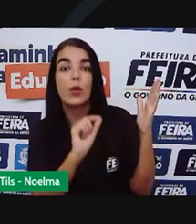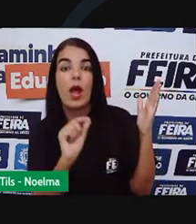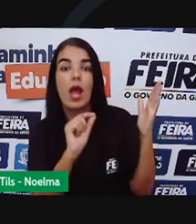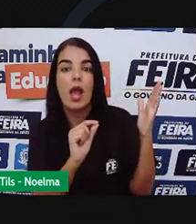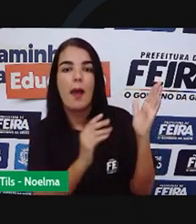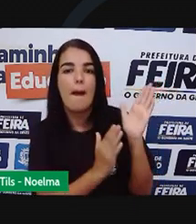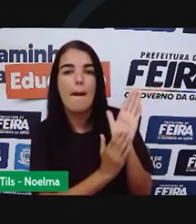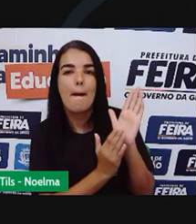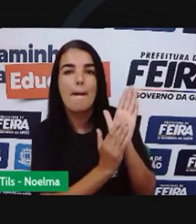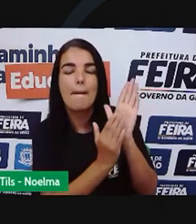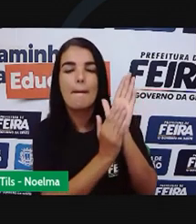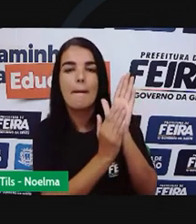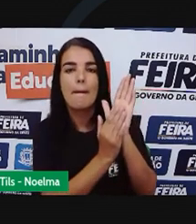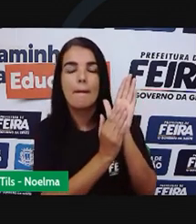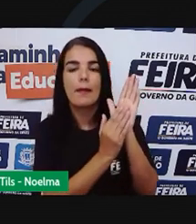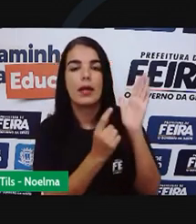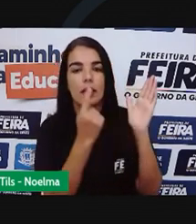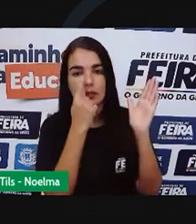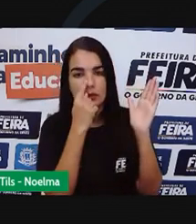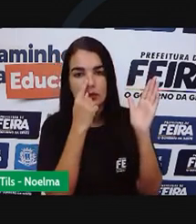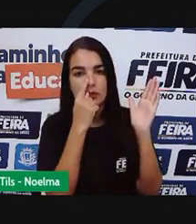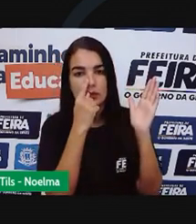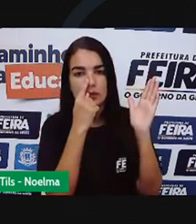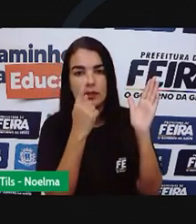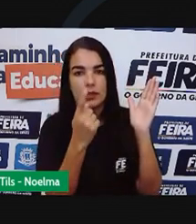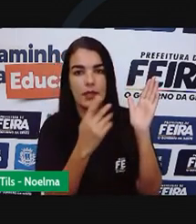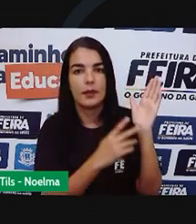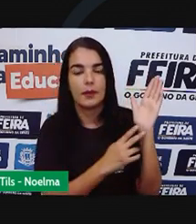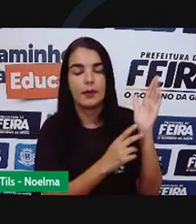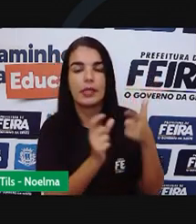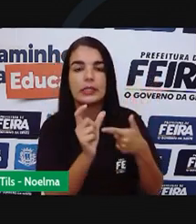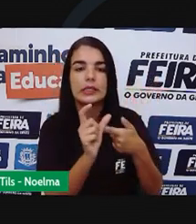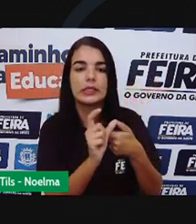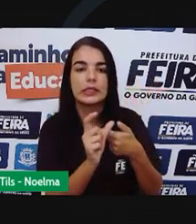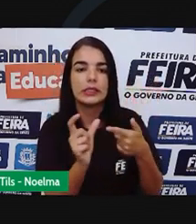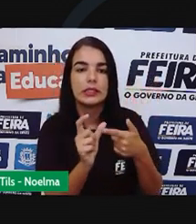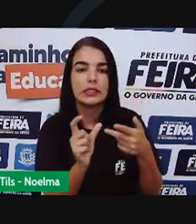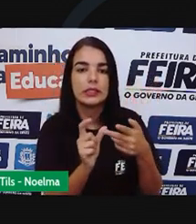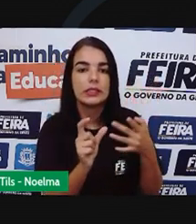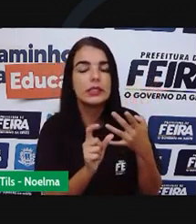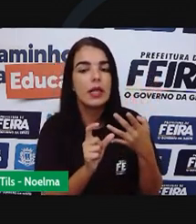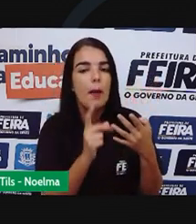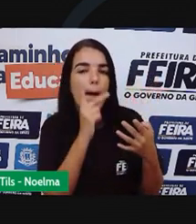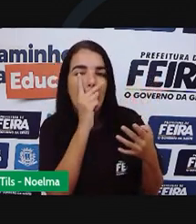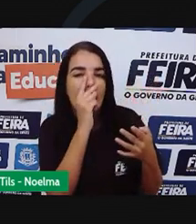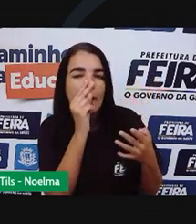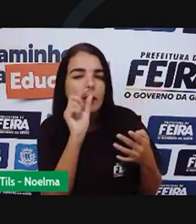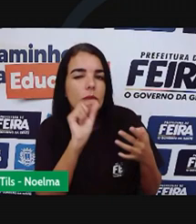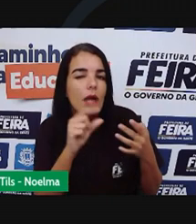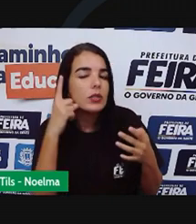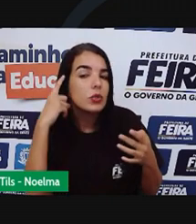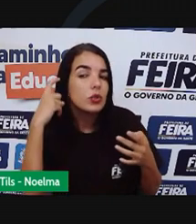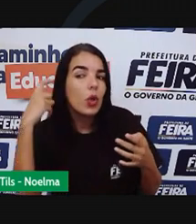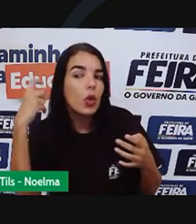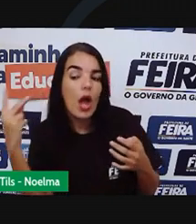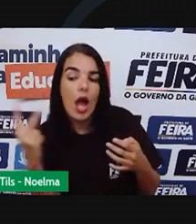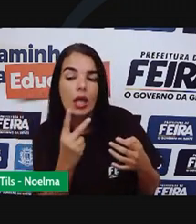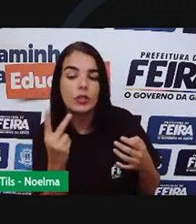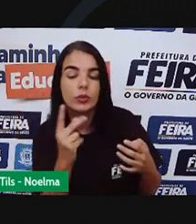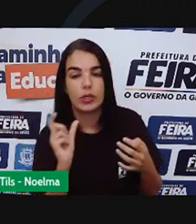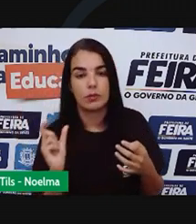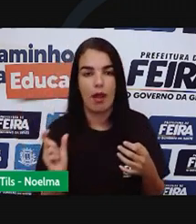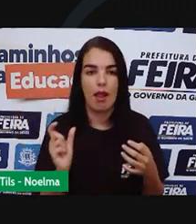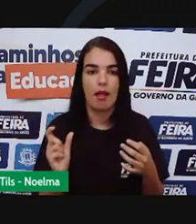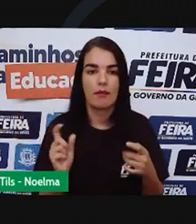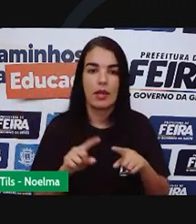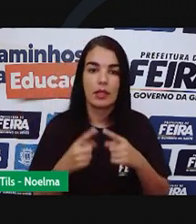Com a sílaba Pal Criando assim A proximidade A semelhança Sonora Entre as duas As Ou